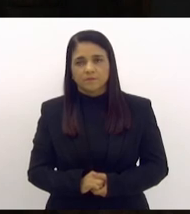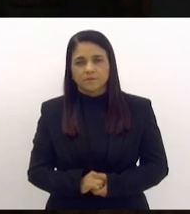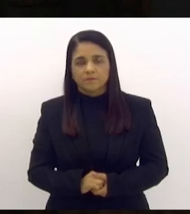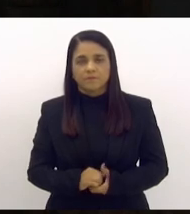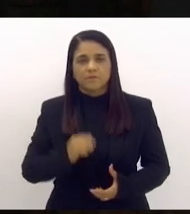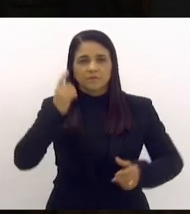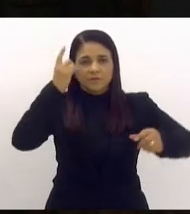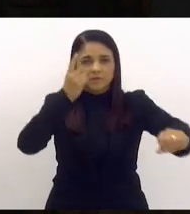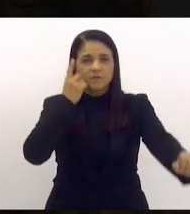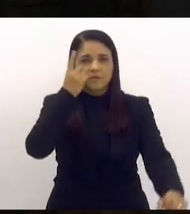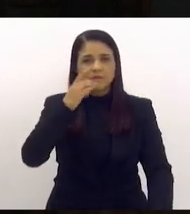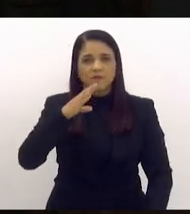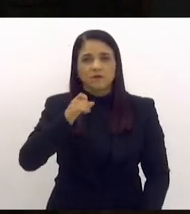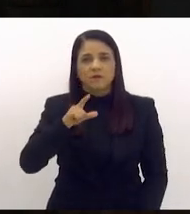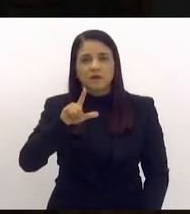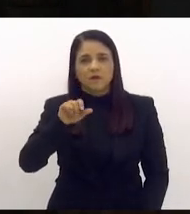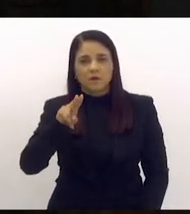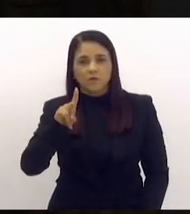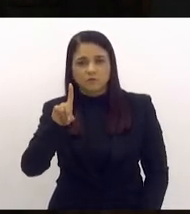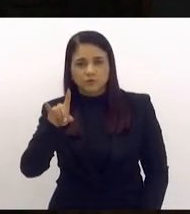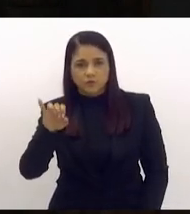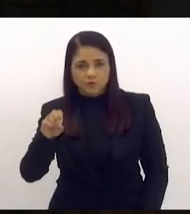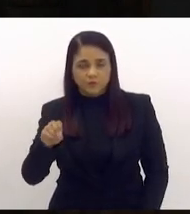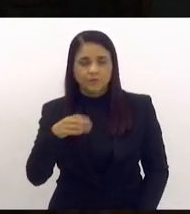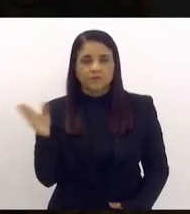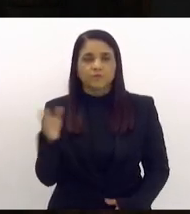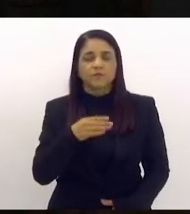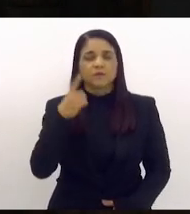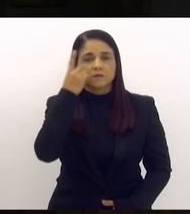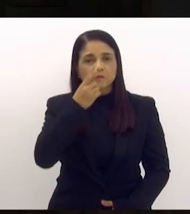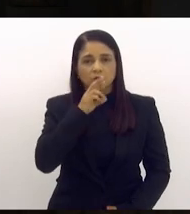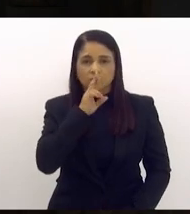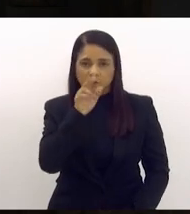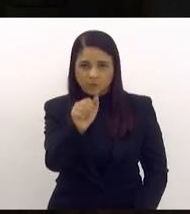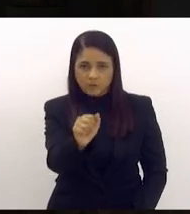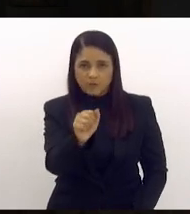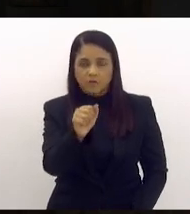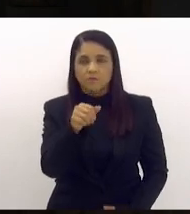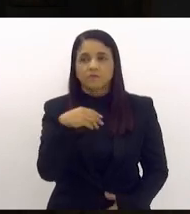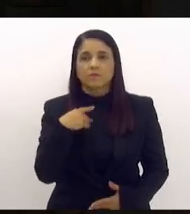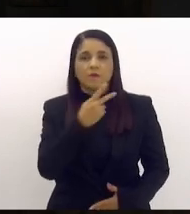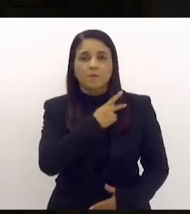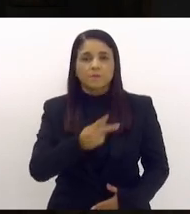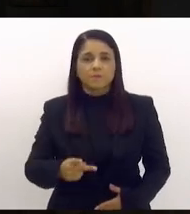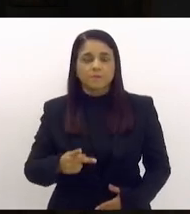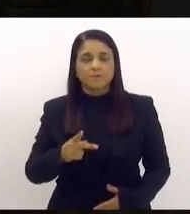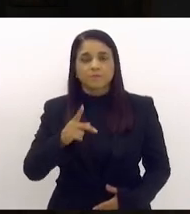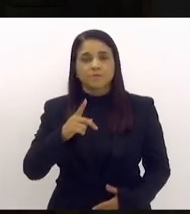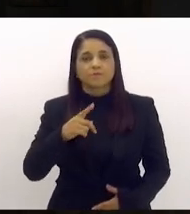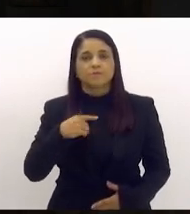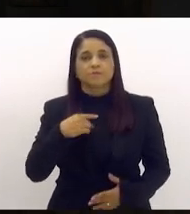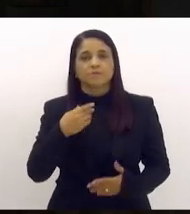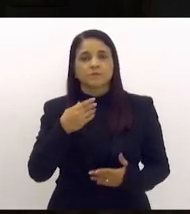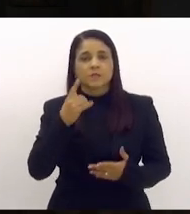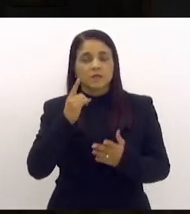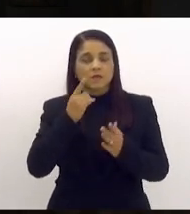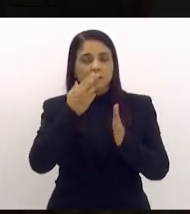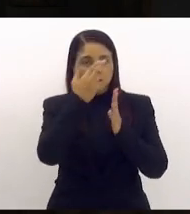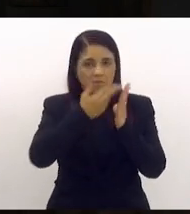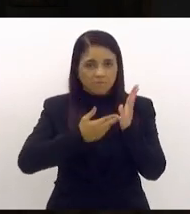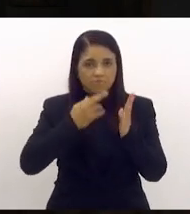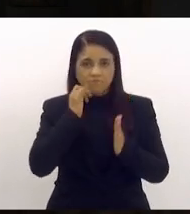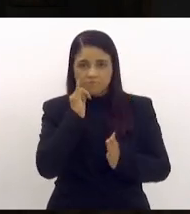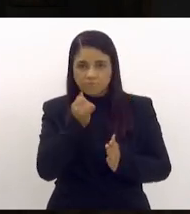deputado Cláudio Caiado, deputado Rodrigo Amorim, a presidência designa relatoria especial,